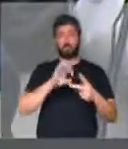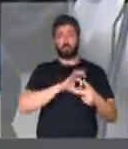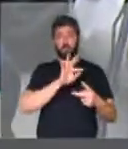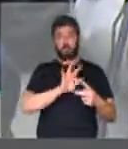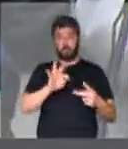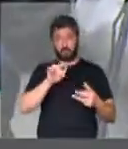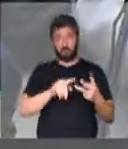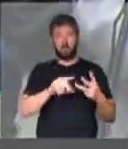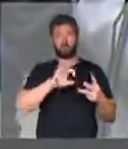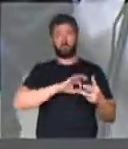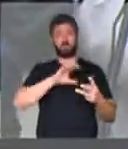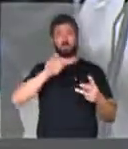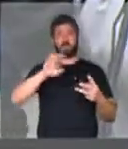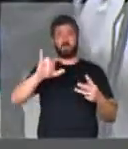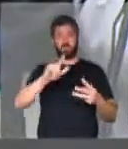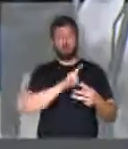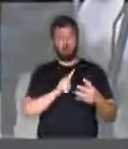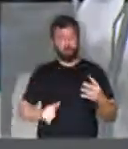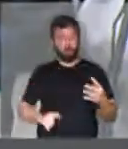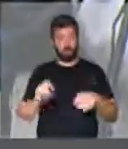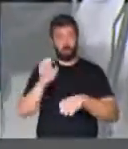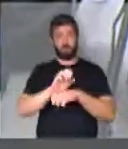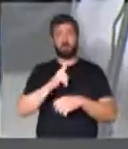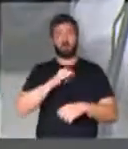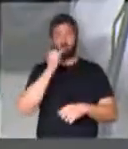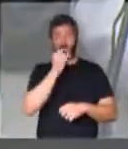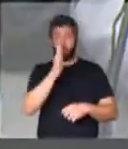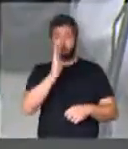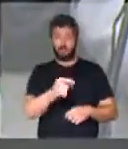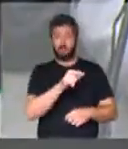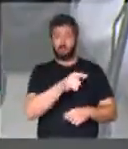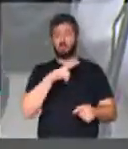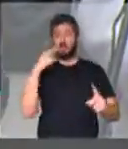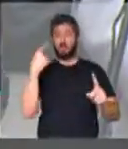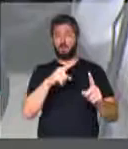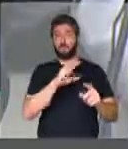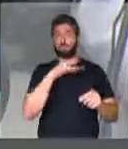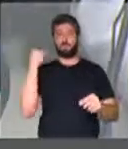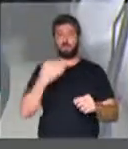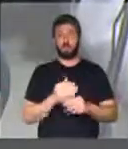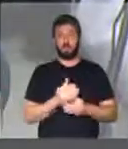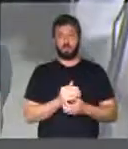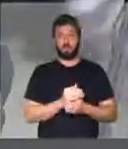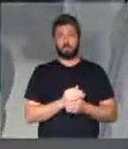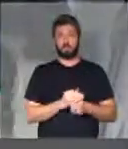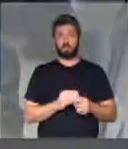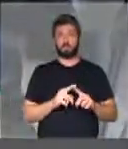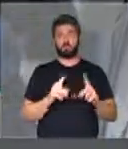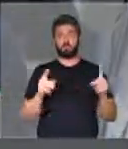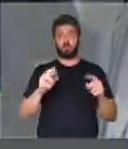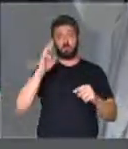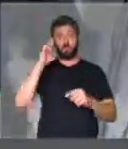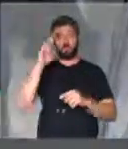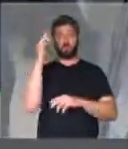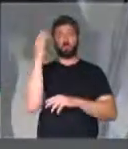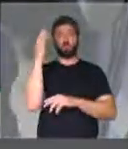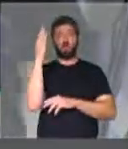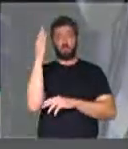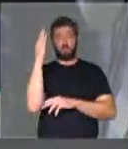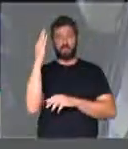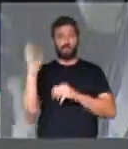Federal, Polícia Civil, e o governo do estado tinha informação de que ele era ameaçado de morte. Mas os madeireiros,